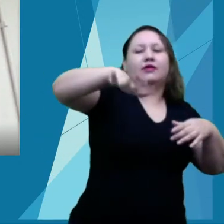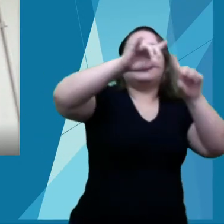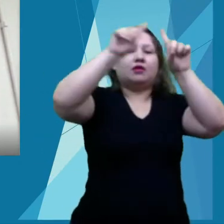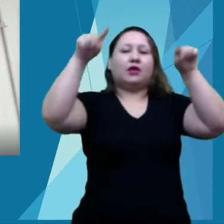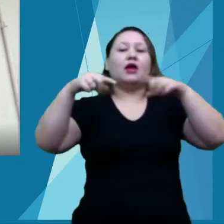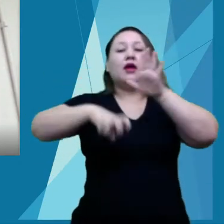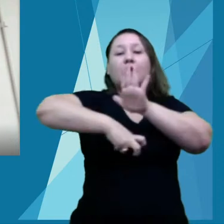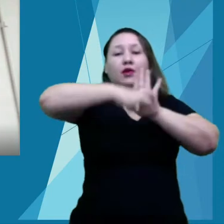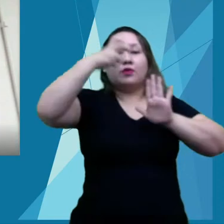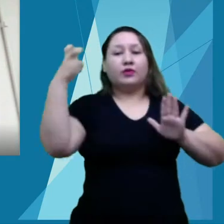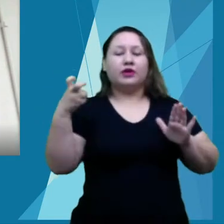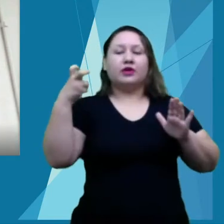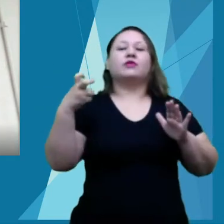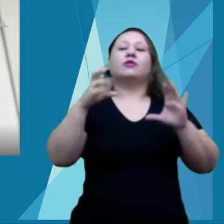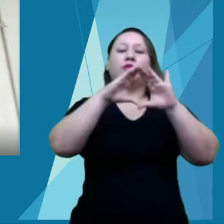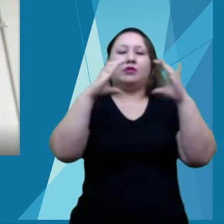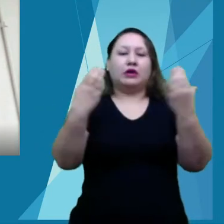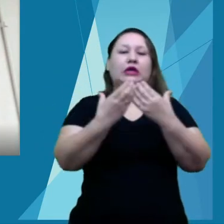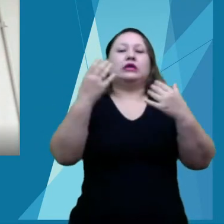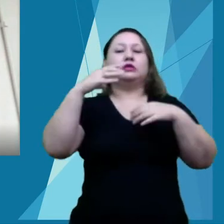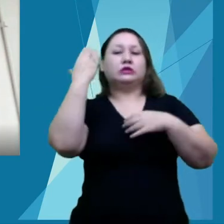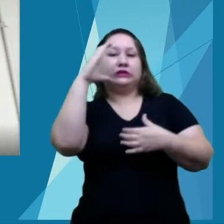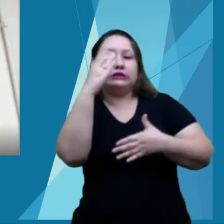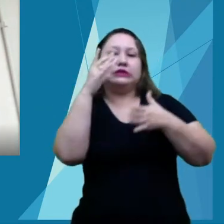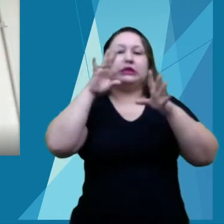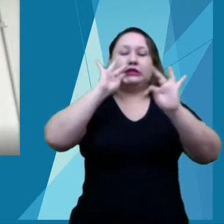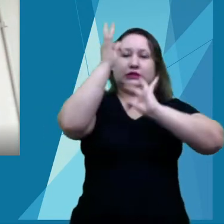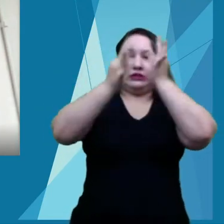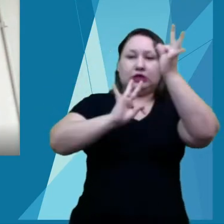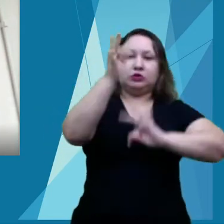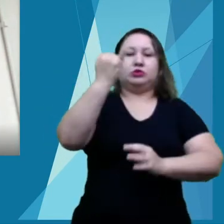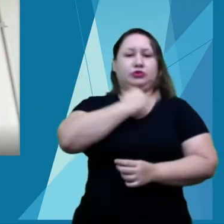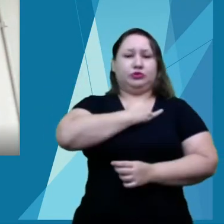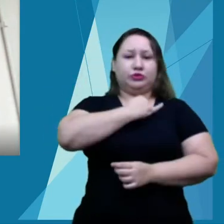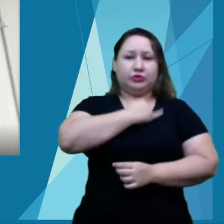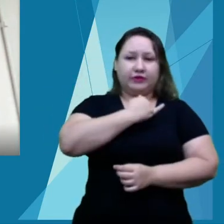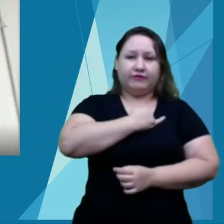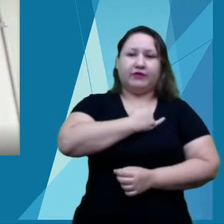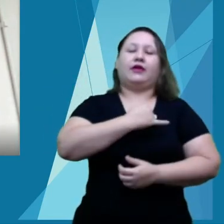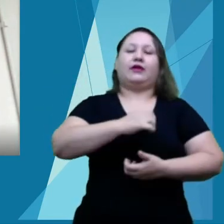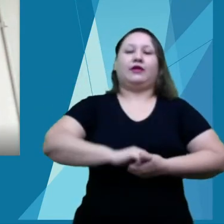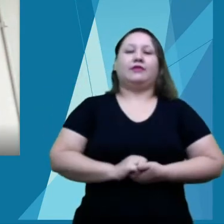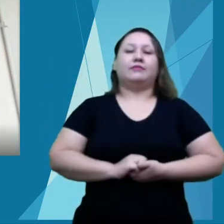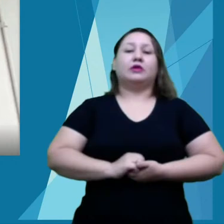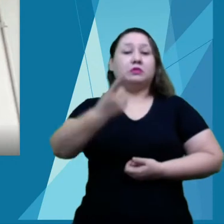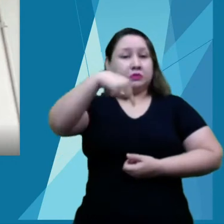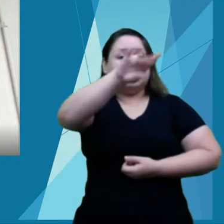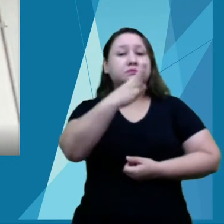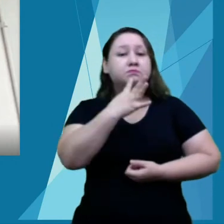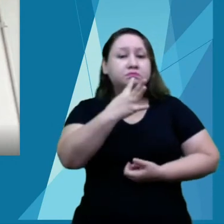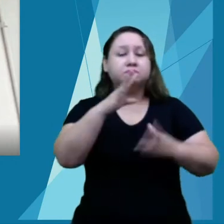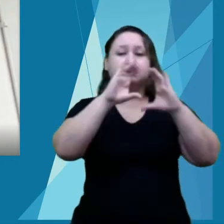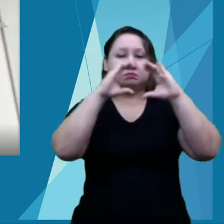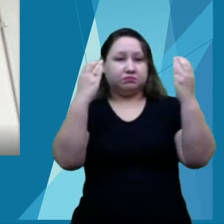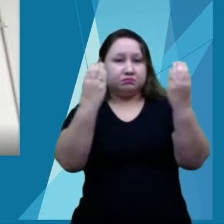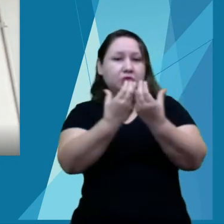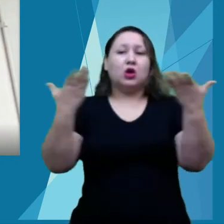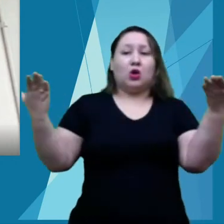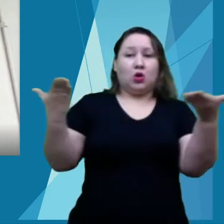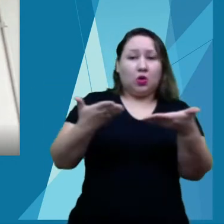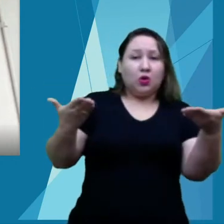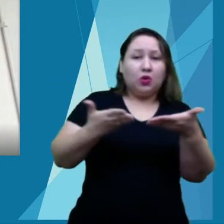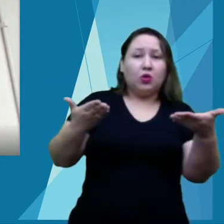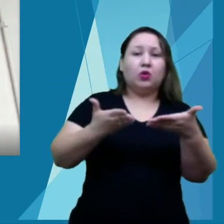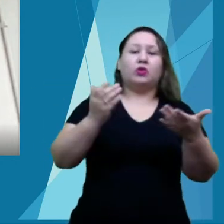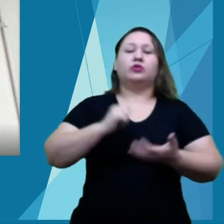5º Congresso de Ciência e Tecnologia do IFAC, conhecido como CONCEITER. Hoje, iniciamos o